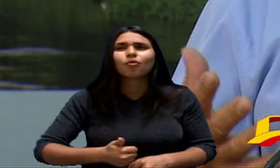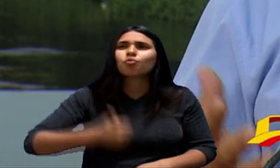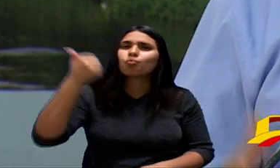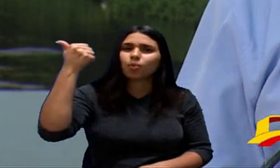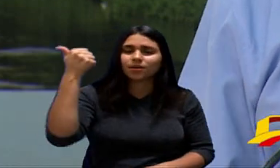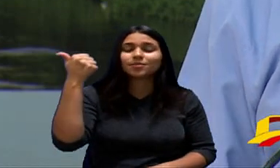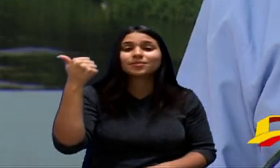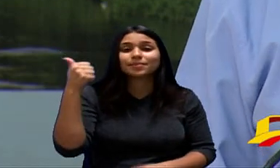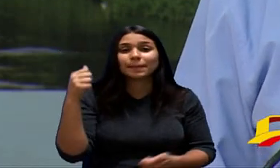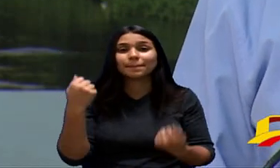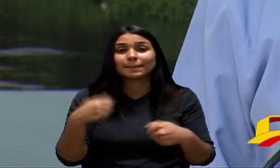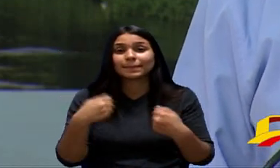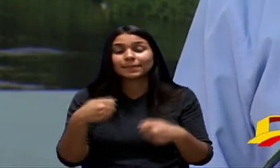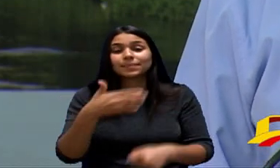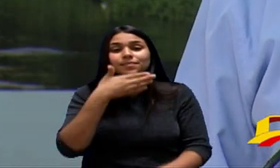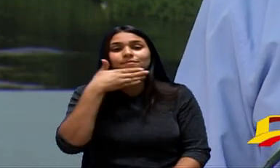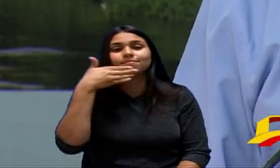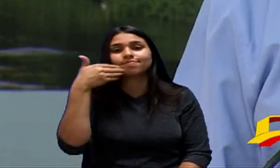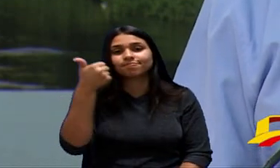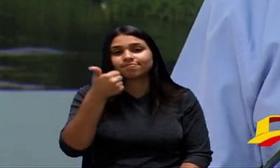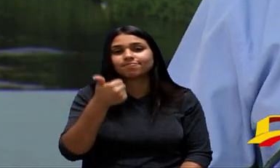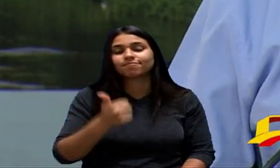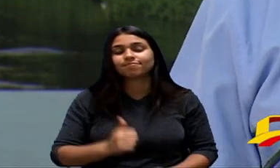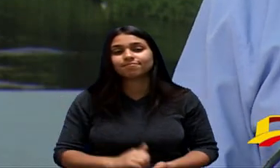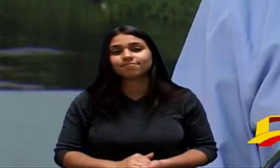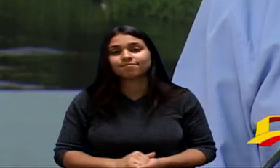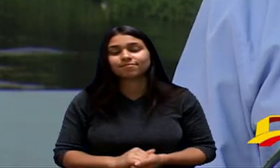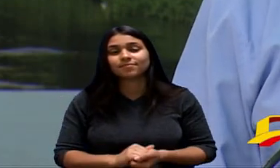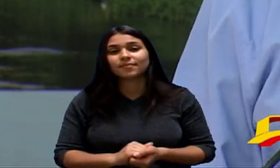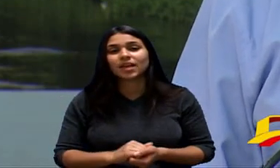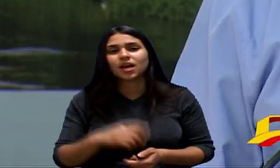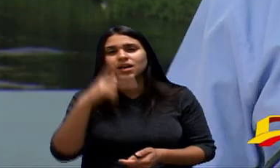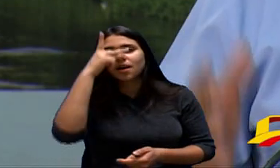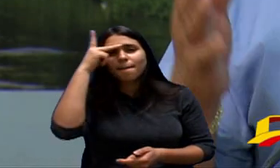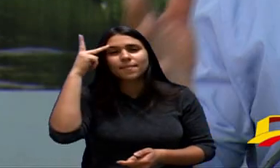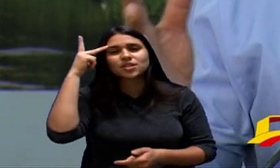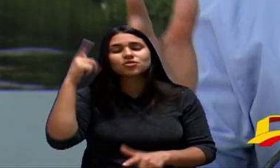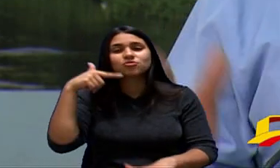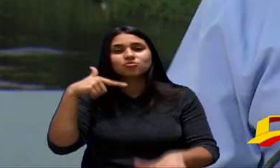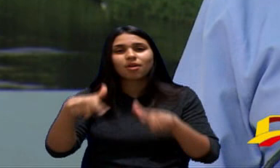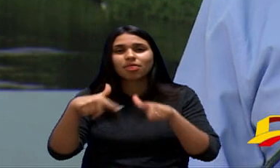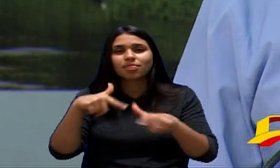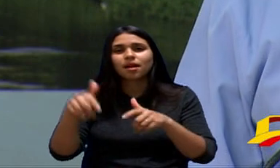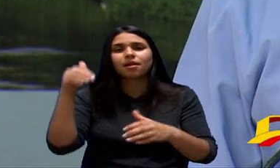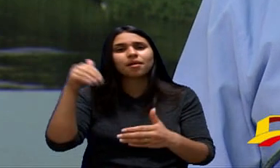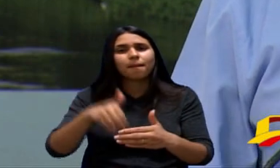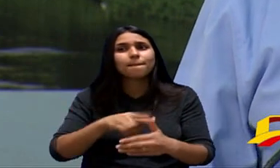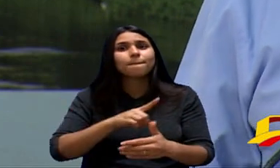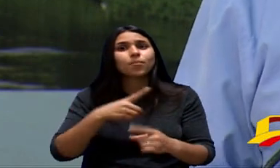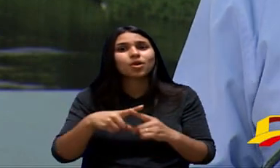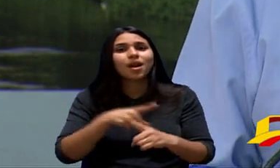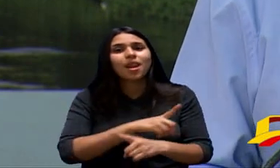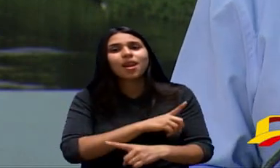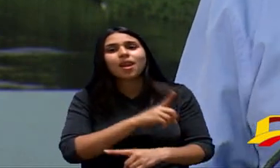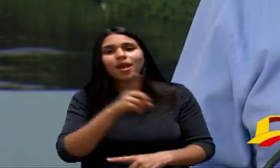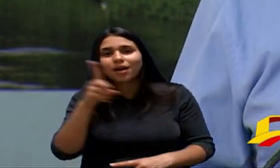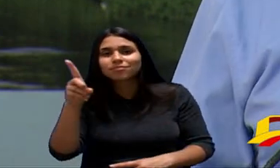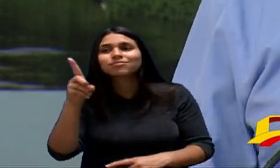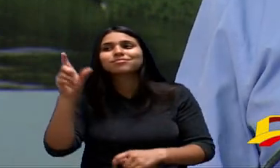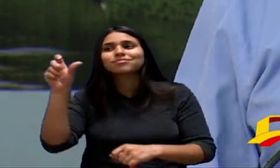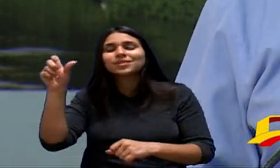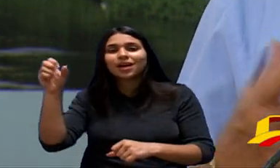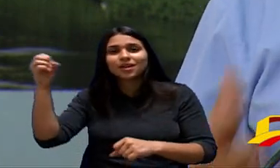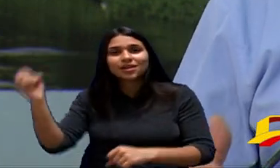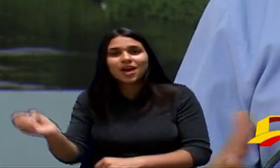precisamos Melhorar A Qualidade Dos Nossos Parlamentares Porque É Lá Que Se Resolve A Coisa Não Adianta Nós Eleger O Melhor